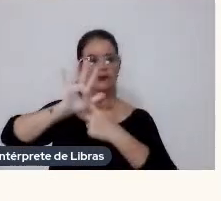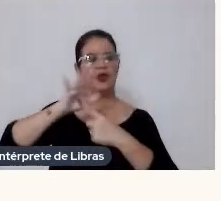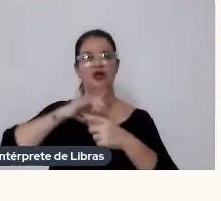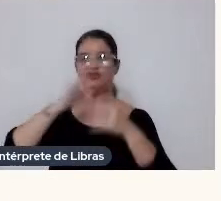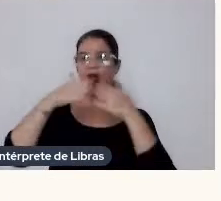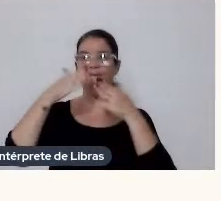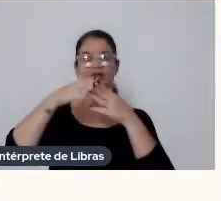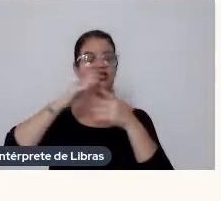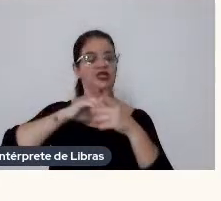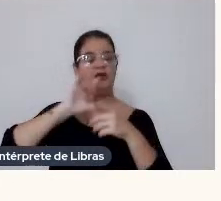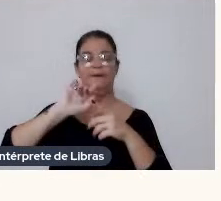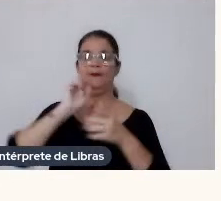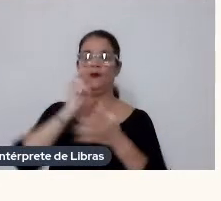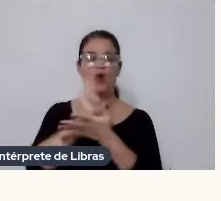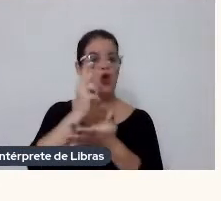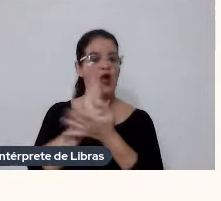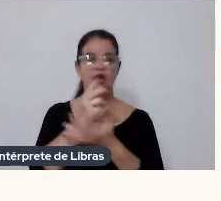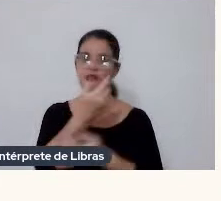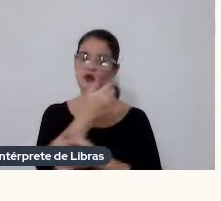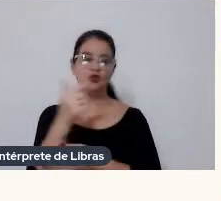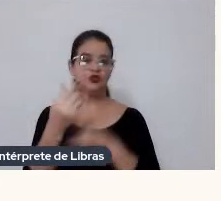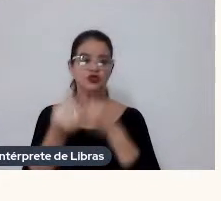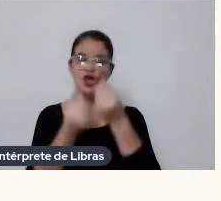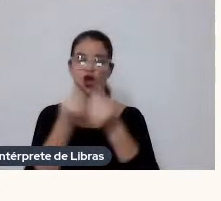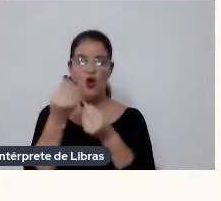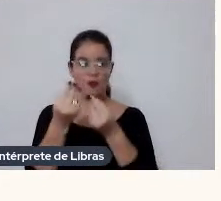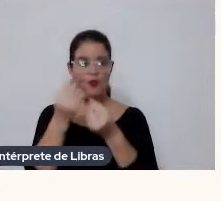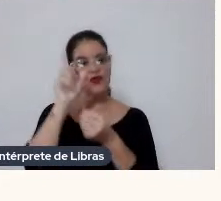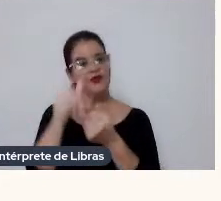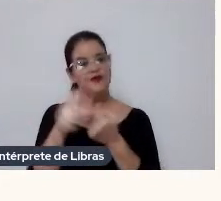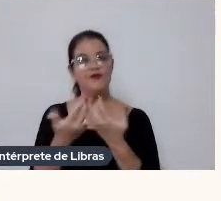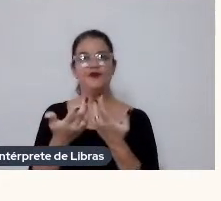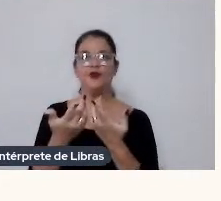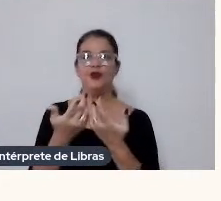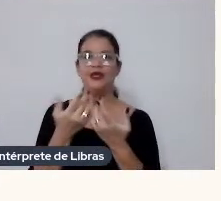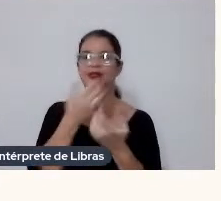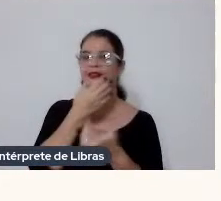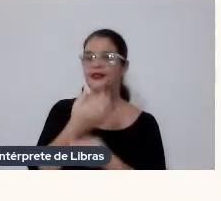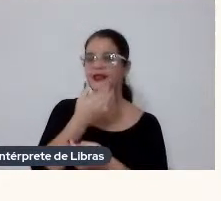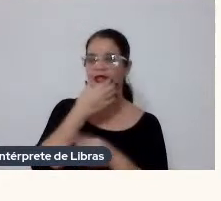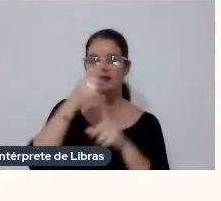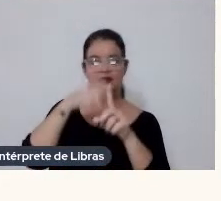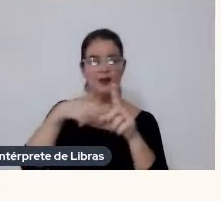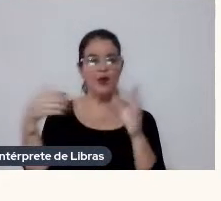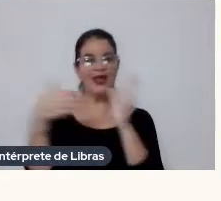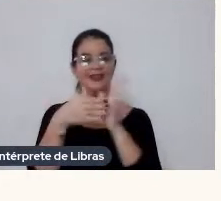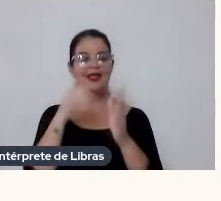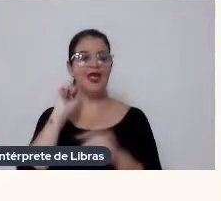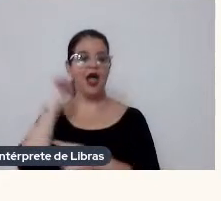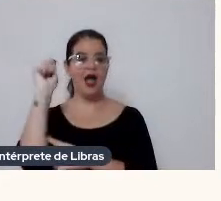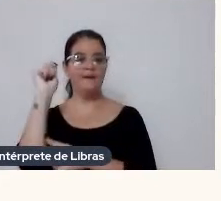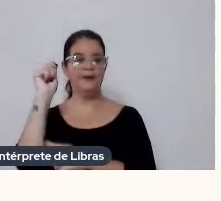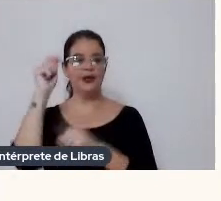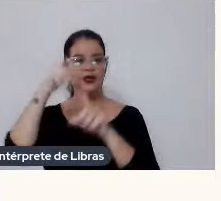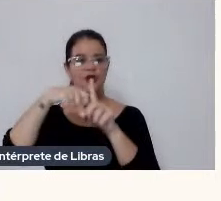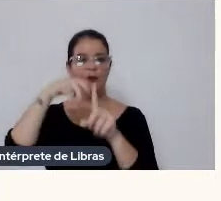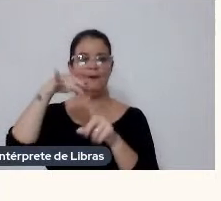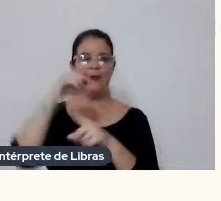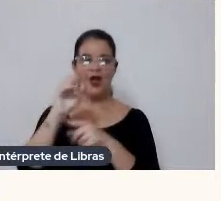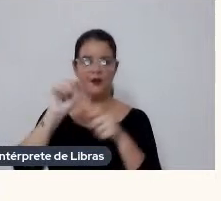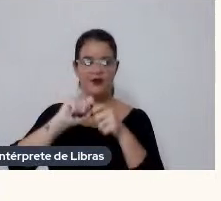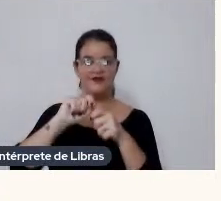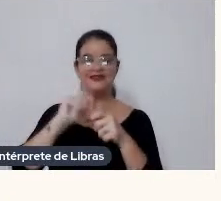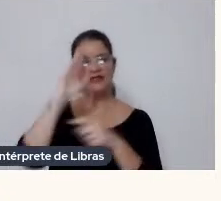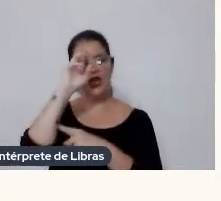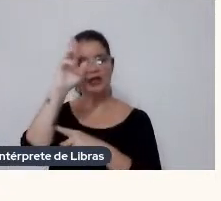prorrogação, e foi, sei lá, peguei de dezembro até abril, maio, pra fazer. A direção de arte